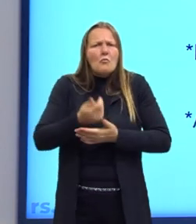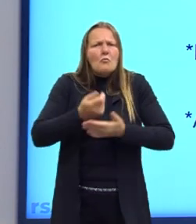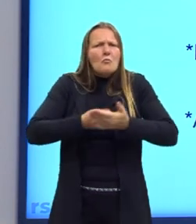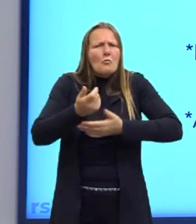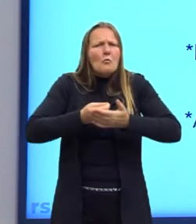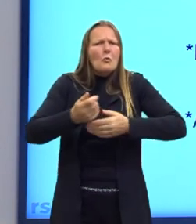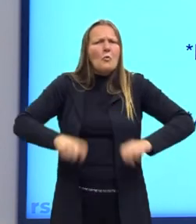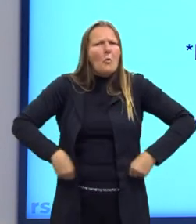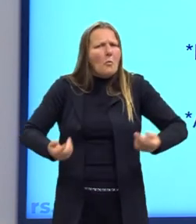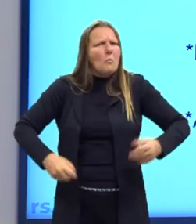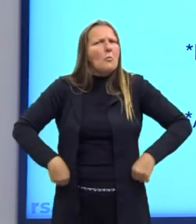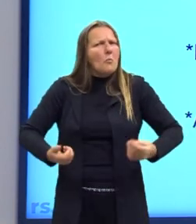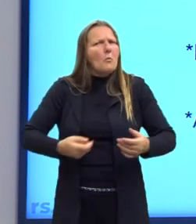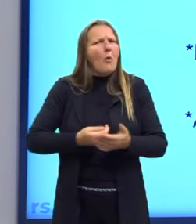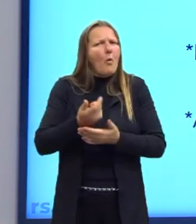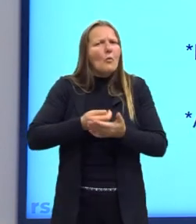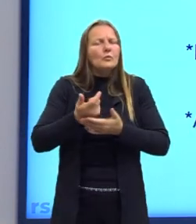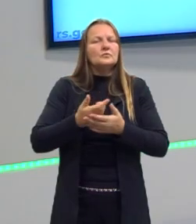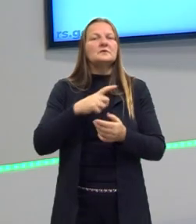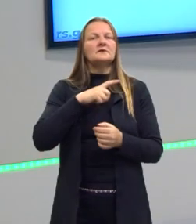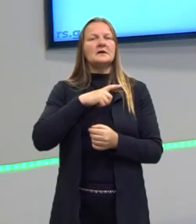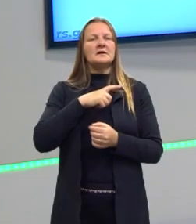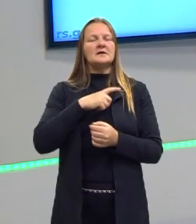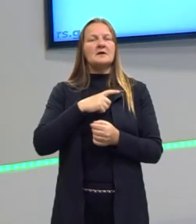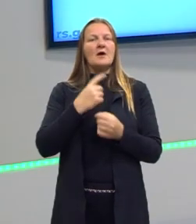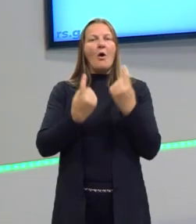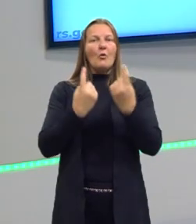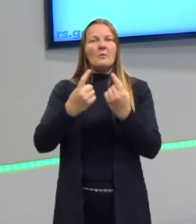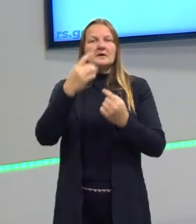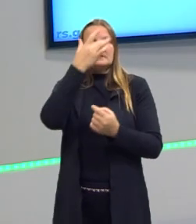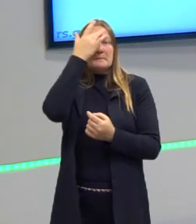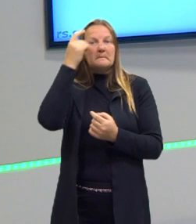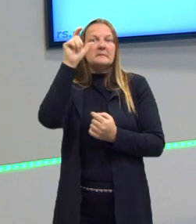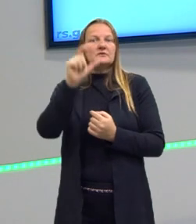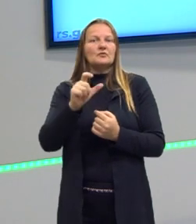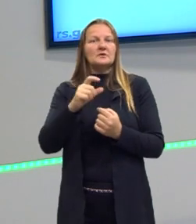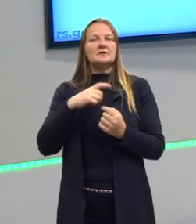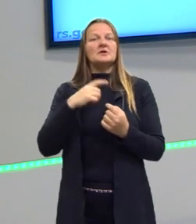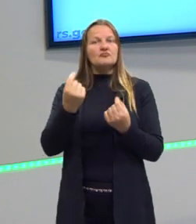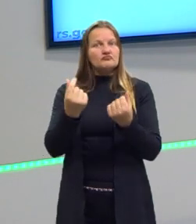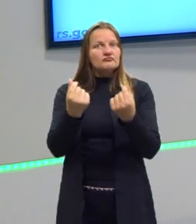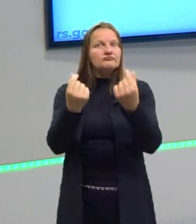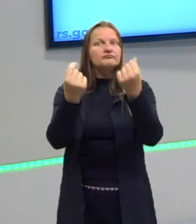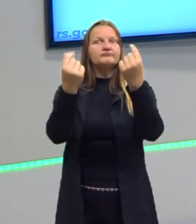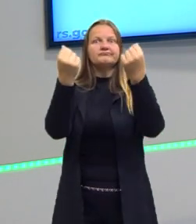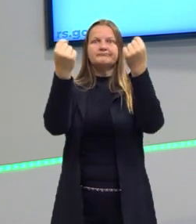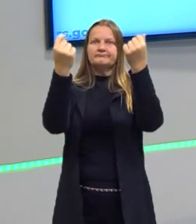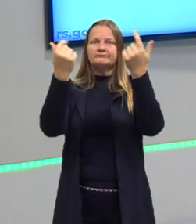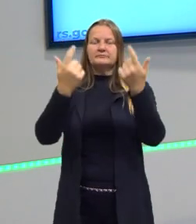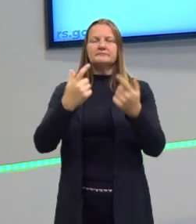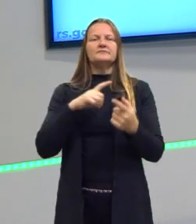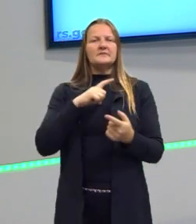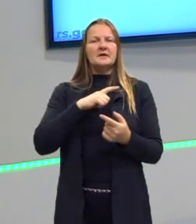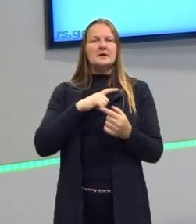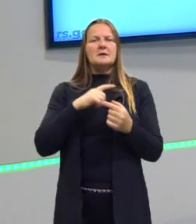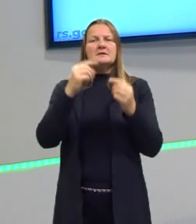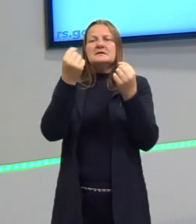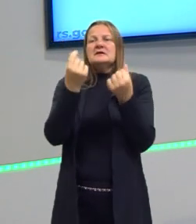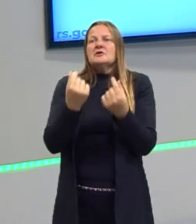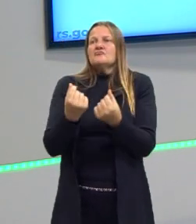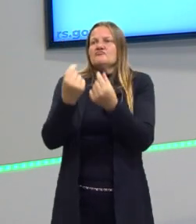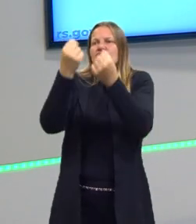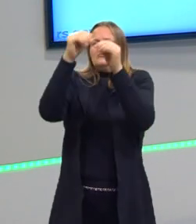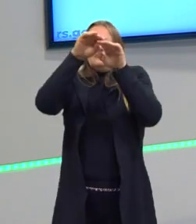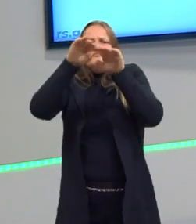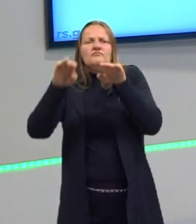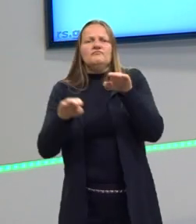então significa que há condições, né? Há condições econômicas de nós sermos mais iguais ou não